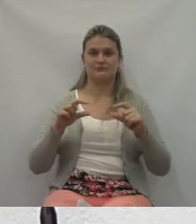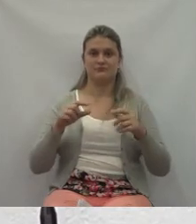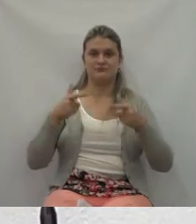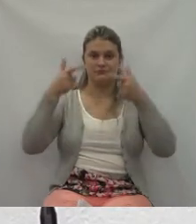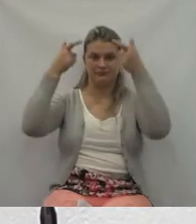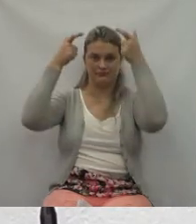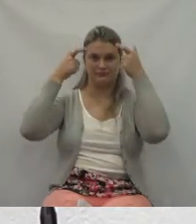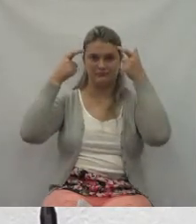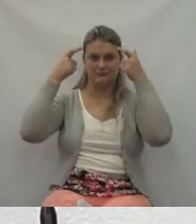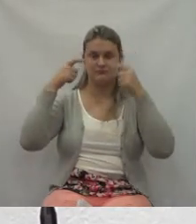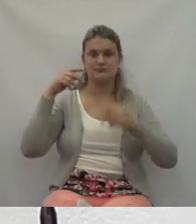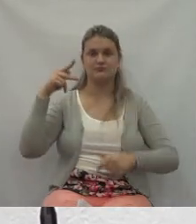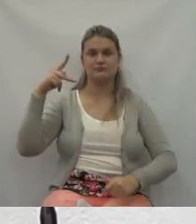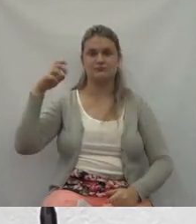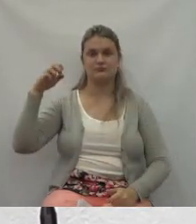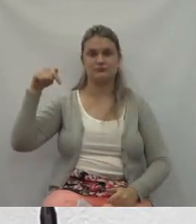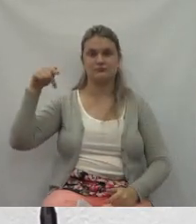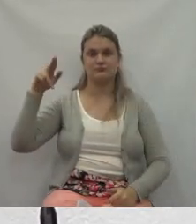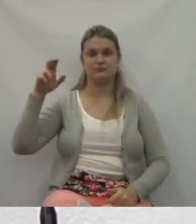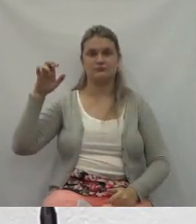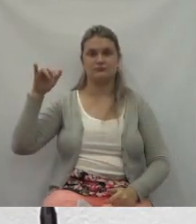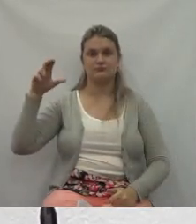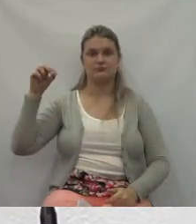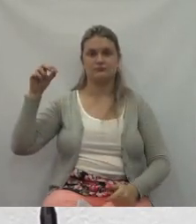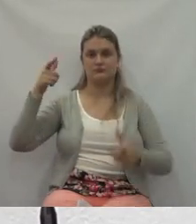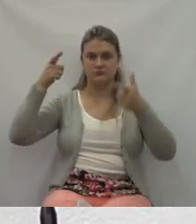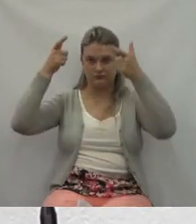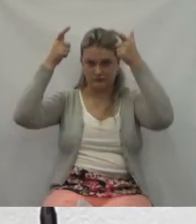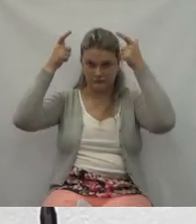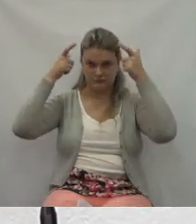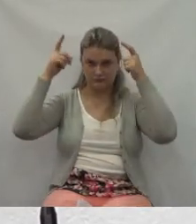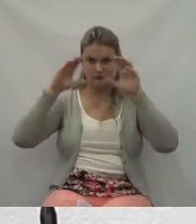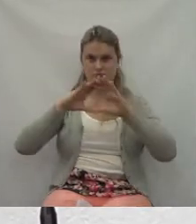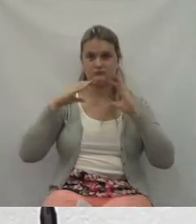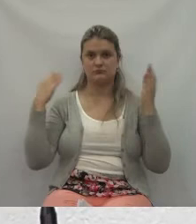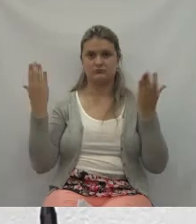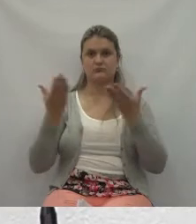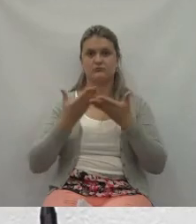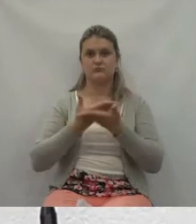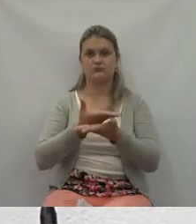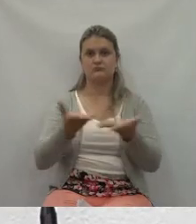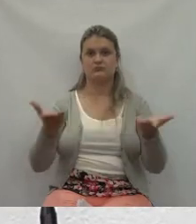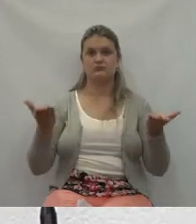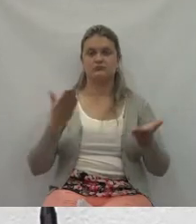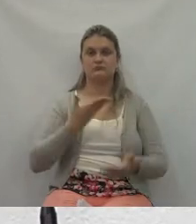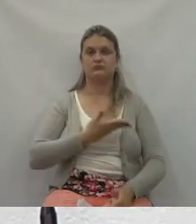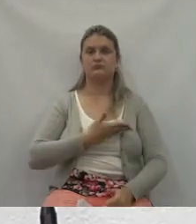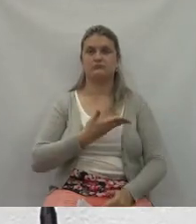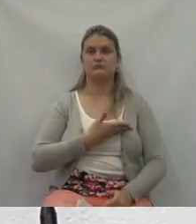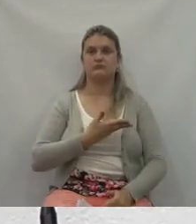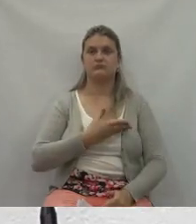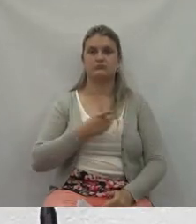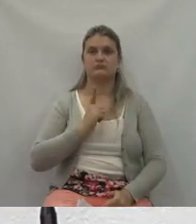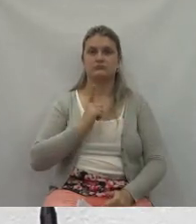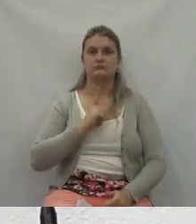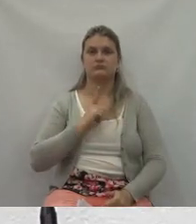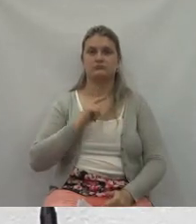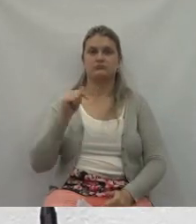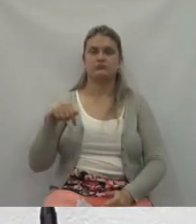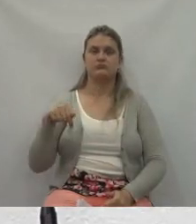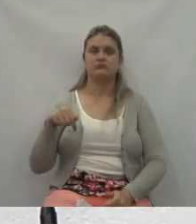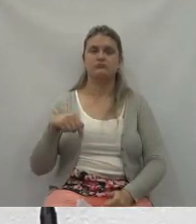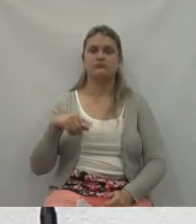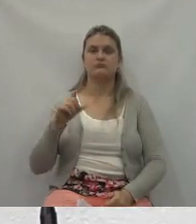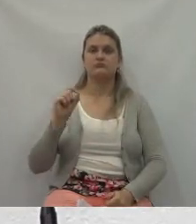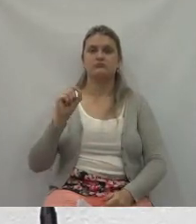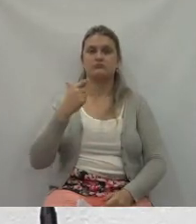essa comunidade, os amigos que aqui estão e aqueles outros que não puderam vir,